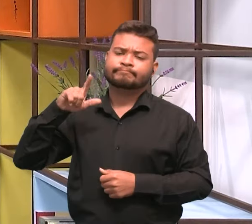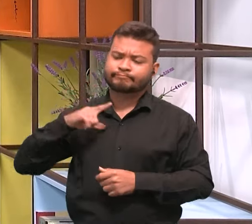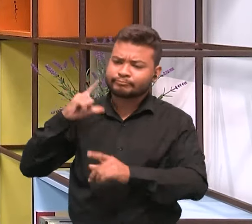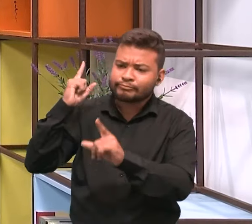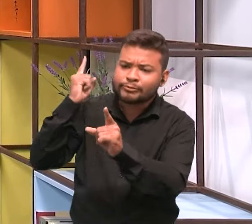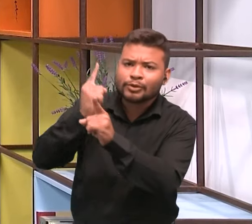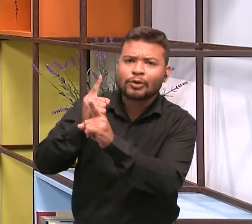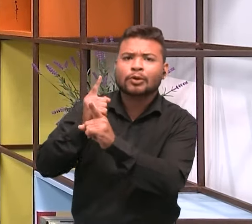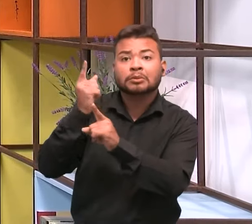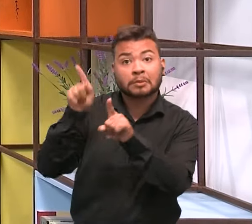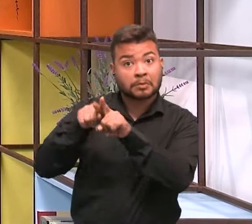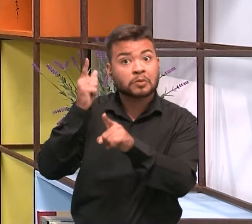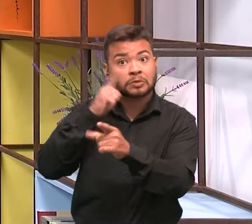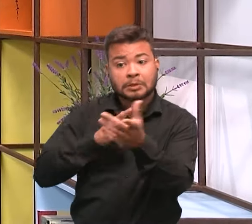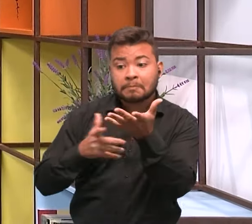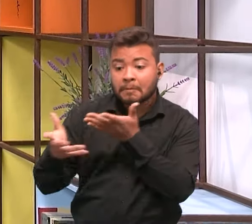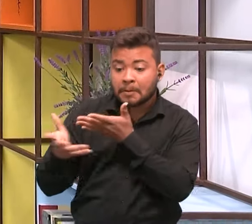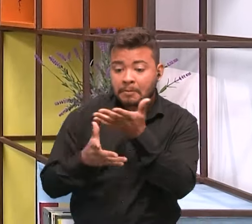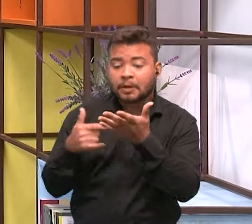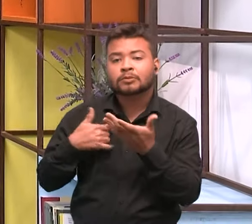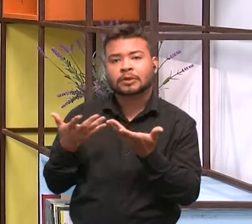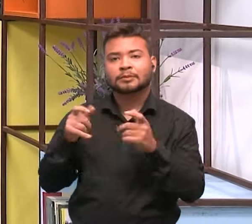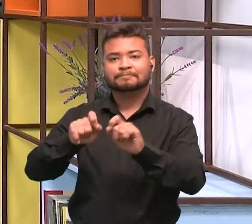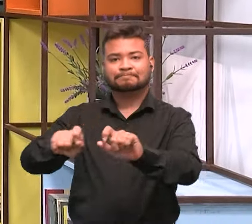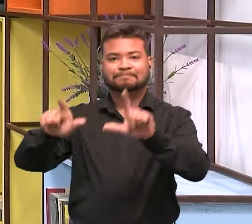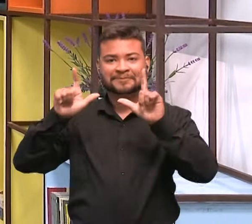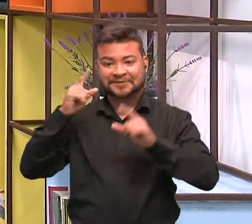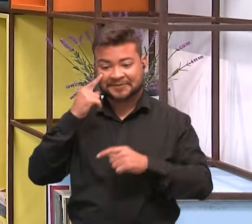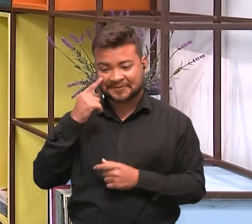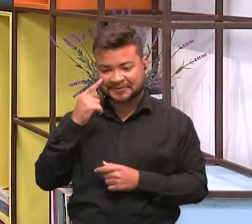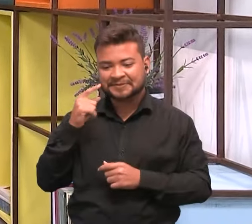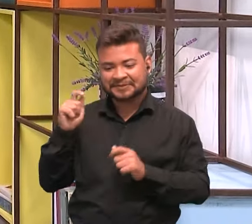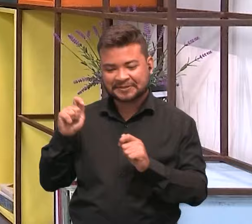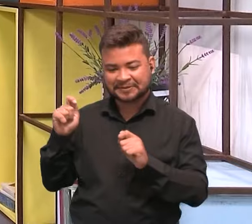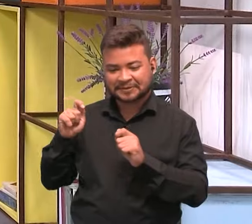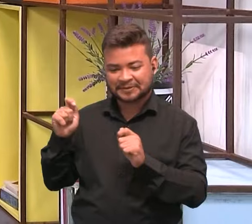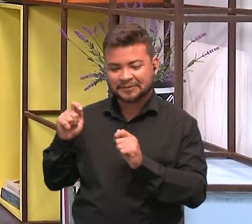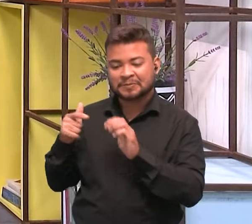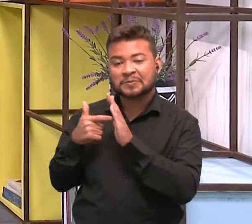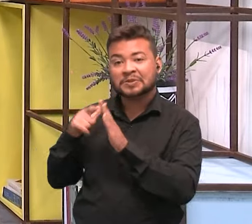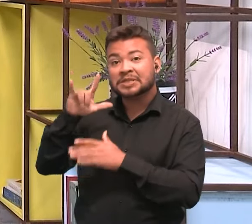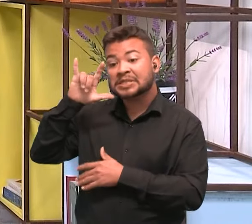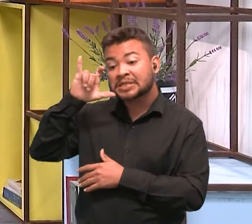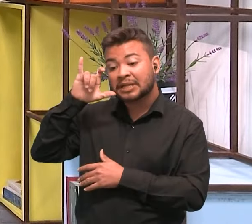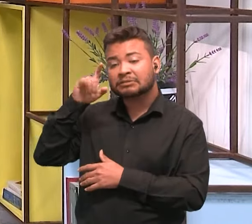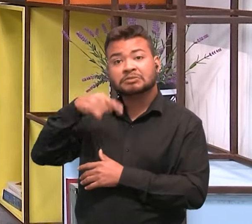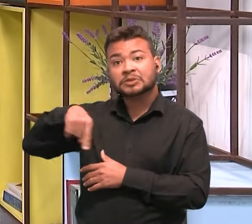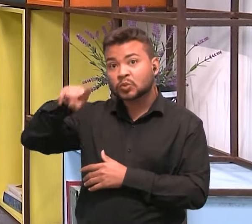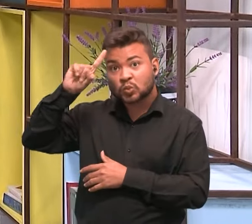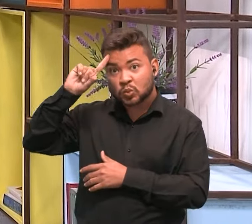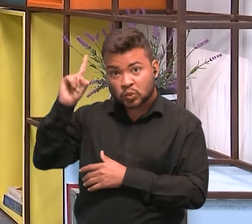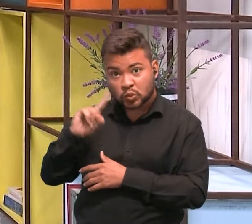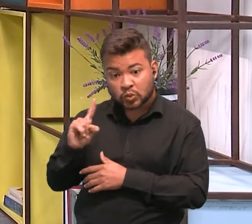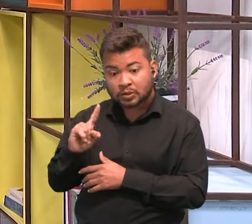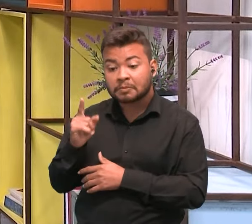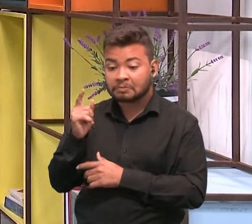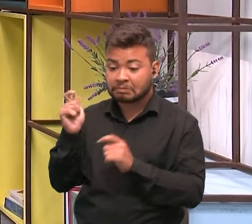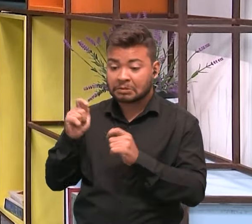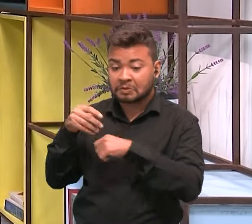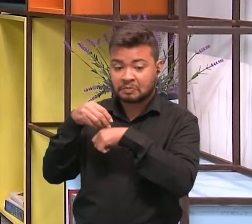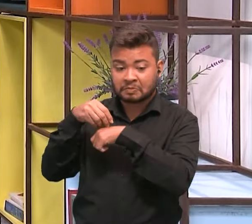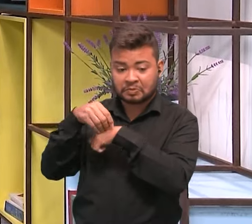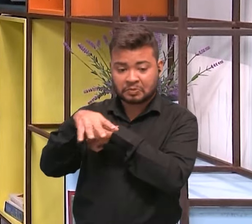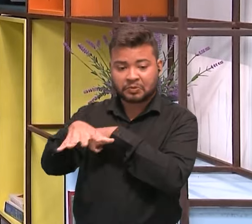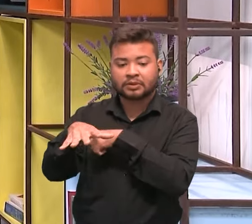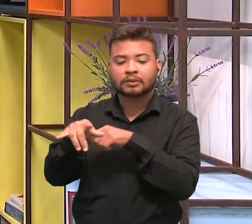interagir sempre, e eu quero até mostrar aqui na tela para vocês o nosso telefone espelhado para ensiná-los, para quem ainda não sabe como seguir e